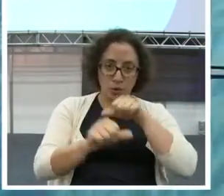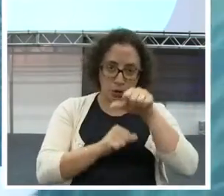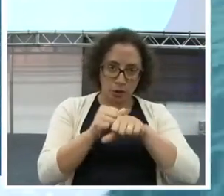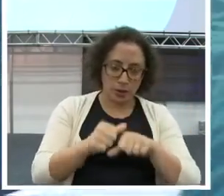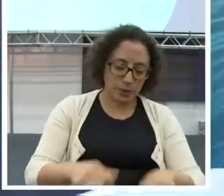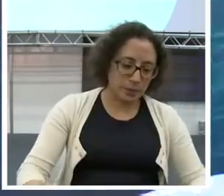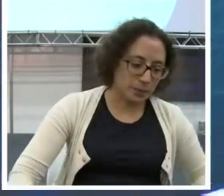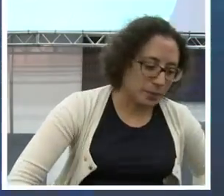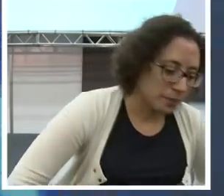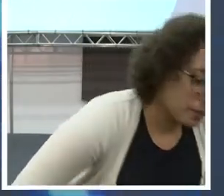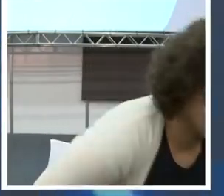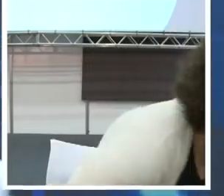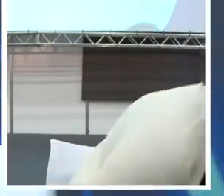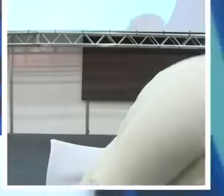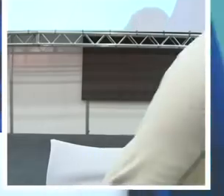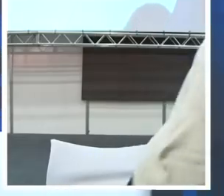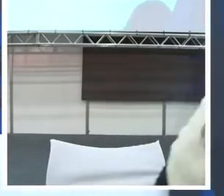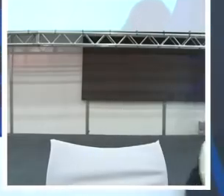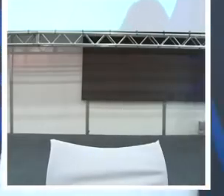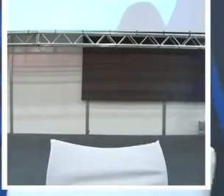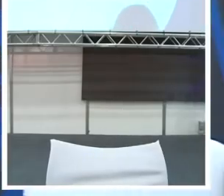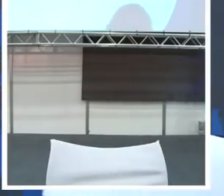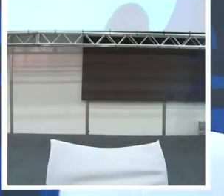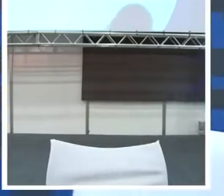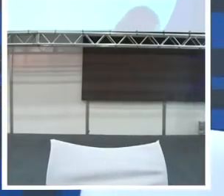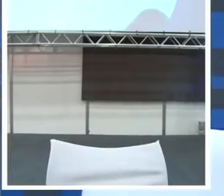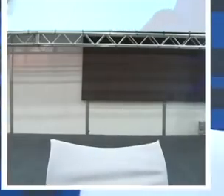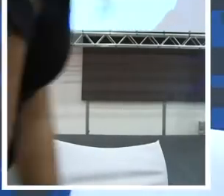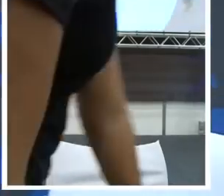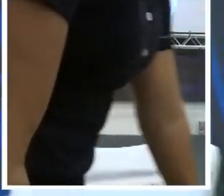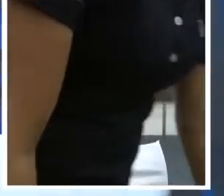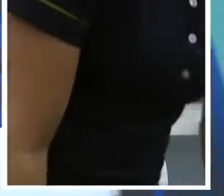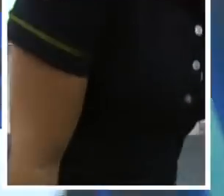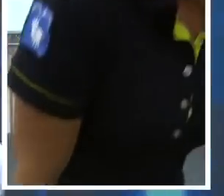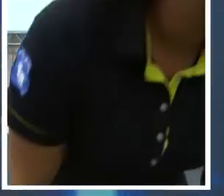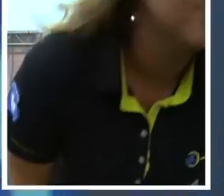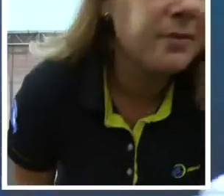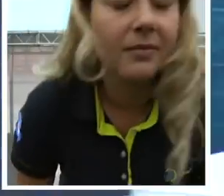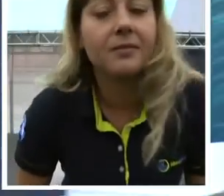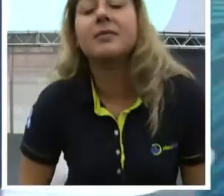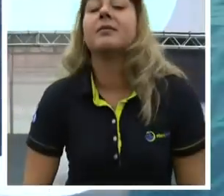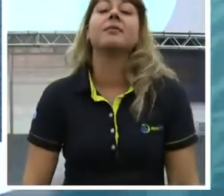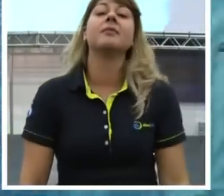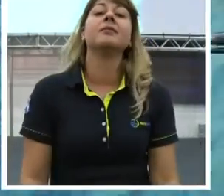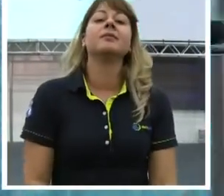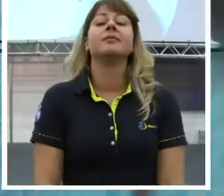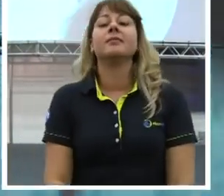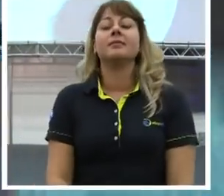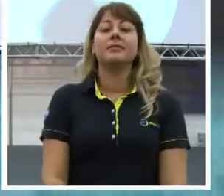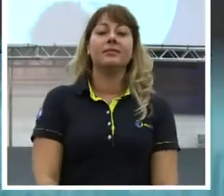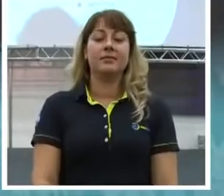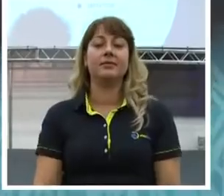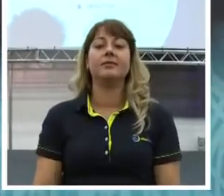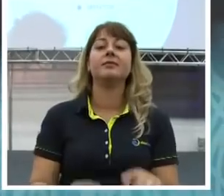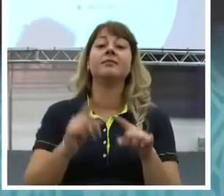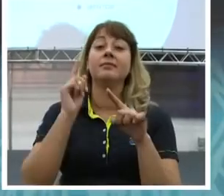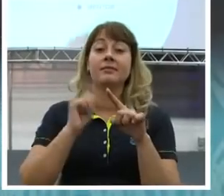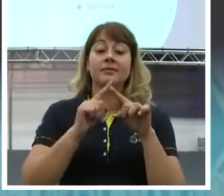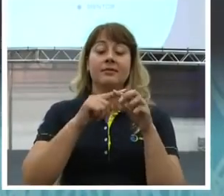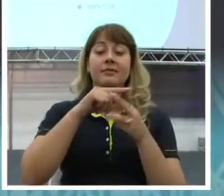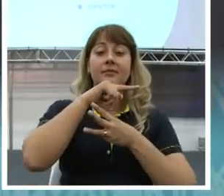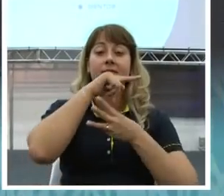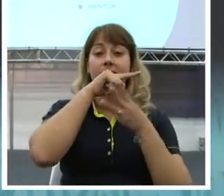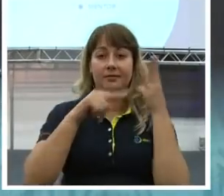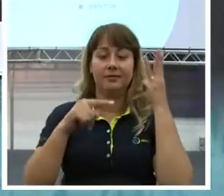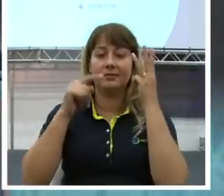que vira e fala. Rico não vai entrar no reino do céu. Aí ferrou. Porque aí vira uma bagunça no tico